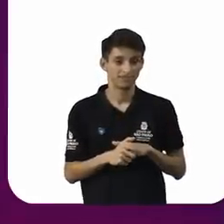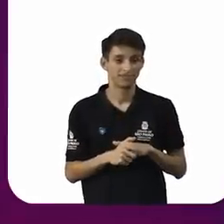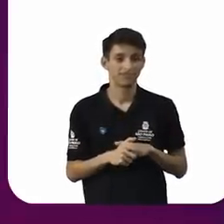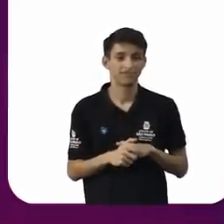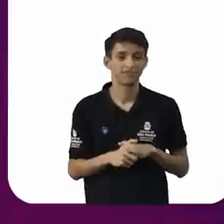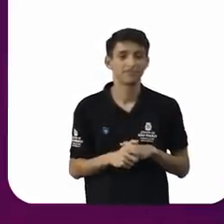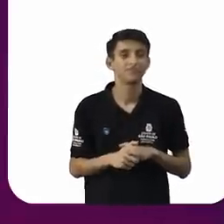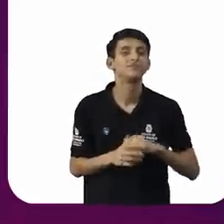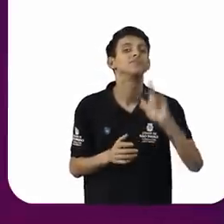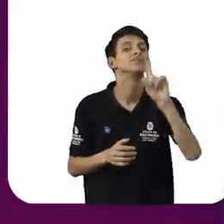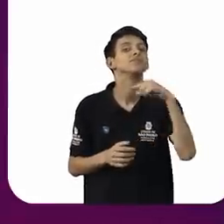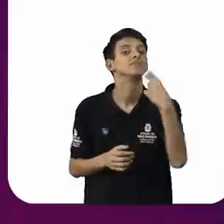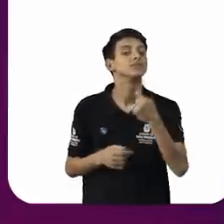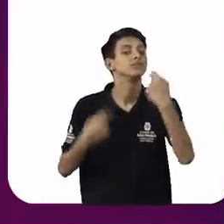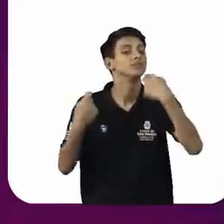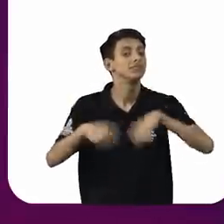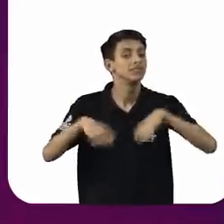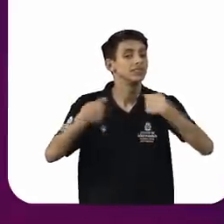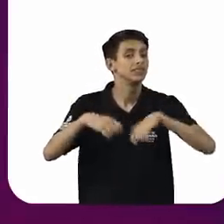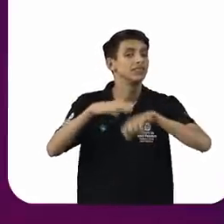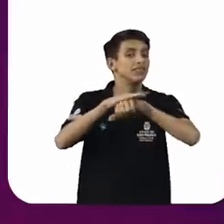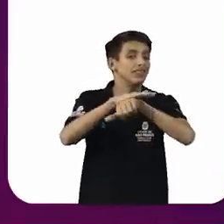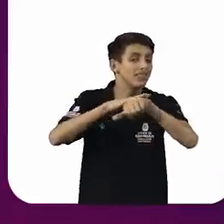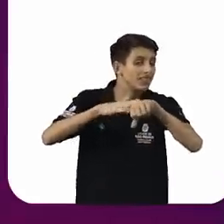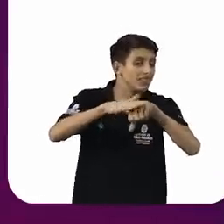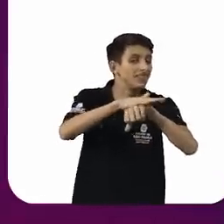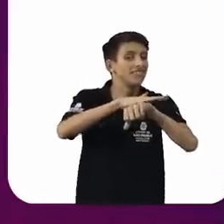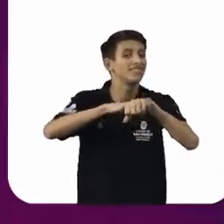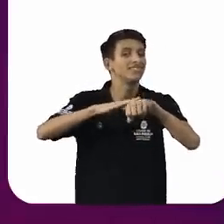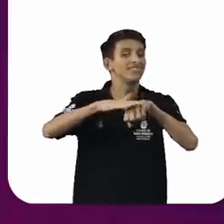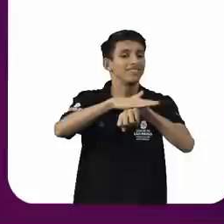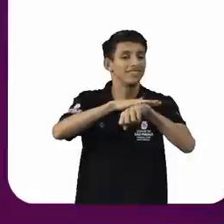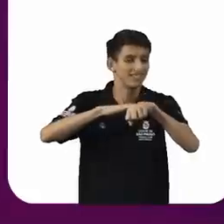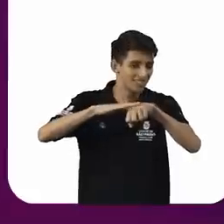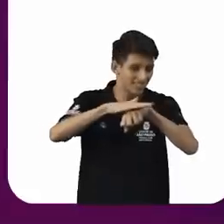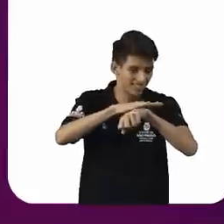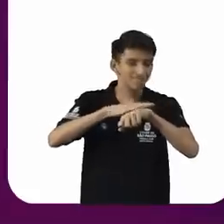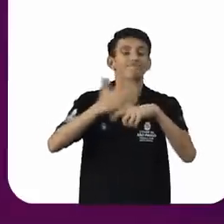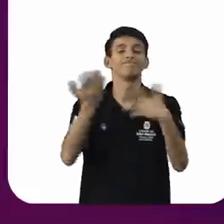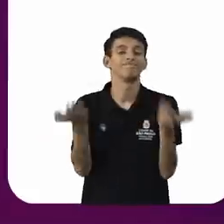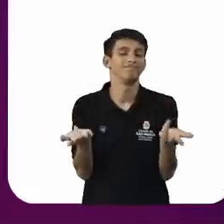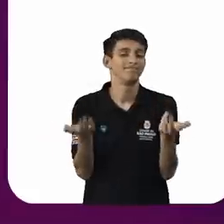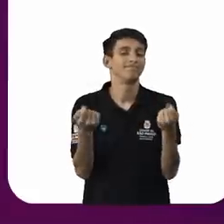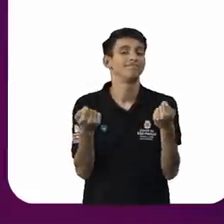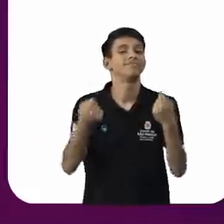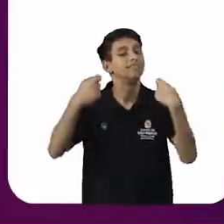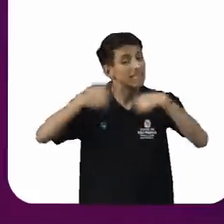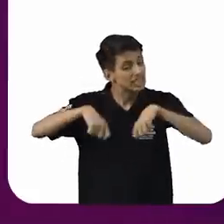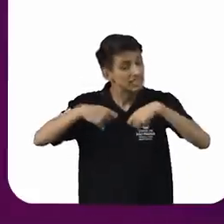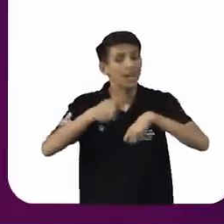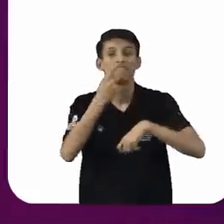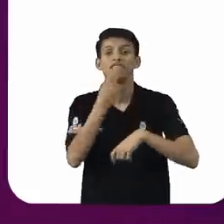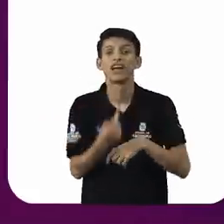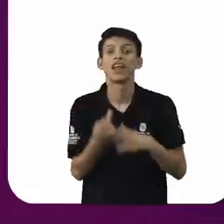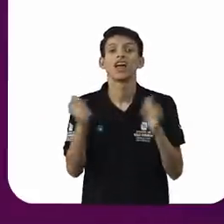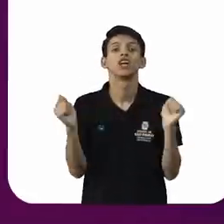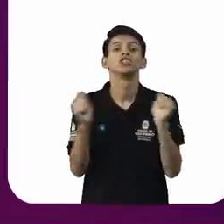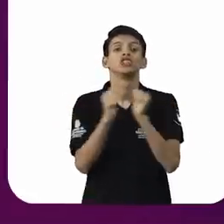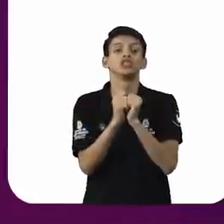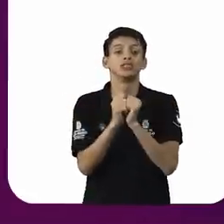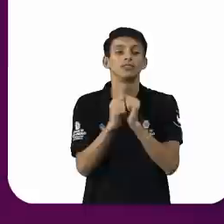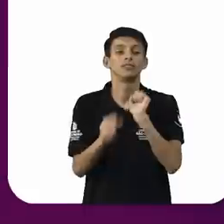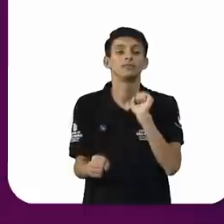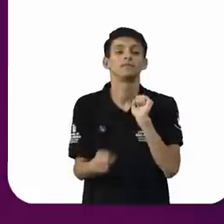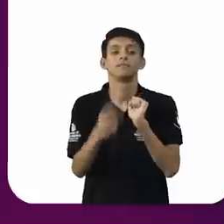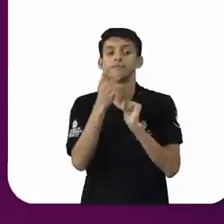Nós precisamos conversar, nós precisamos fazer isso, nós precisamos falar com, parar de